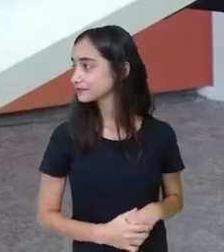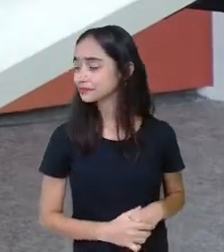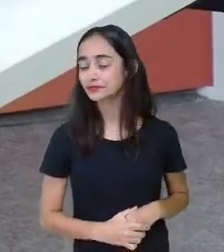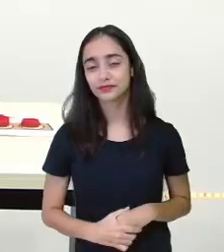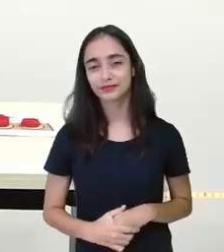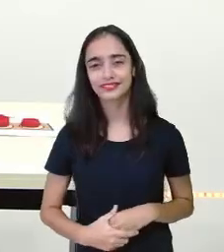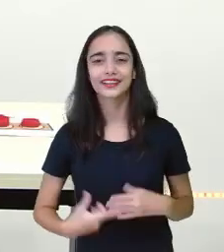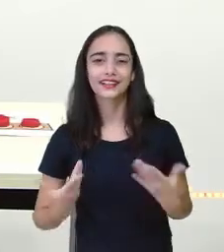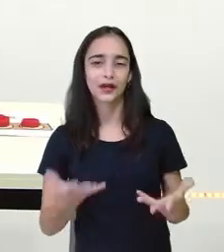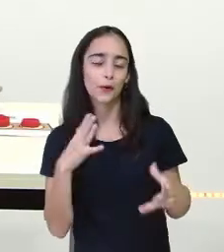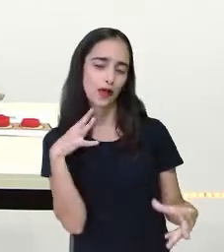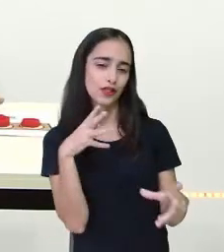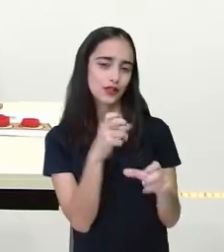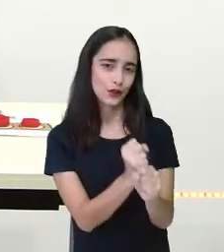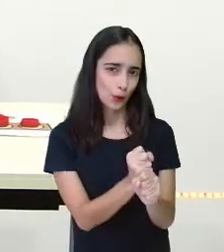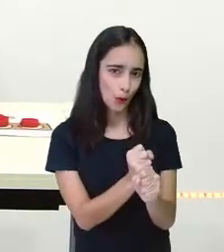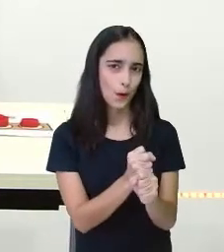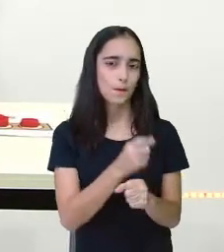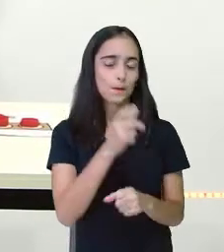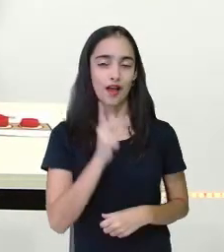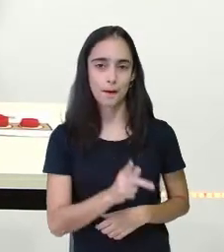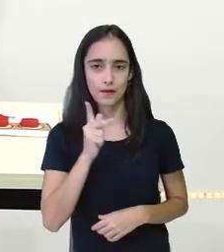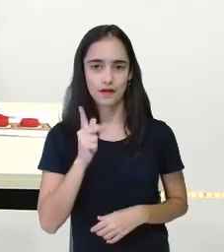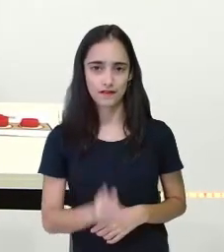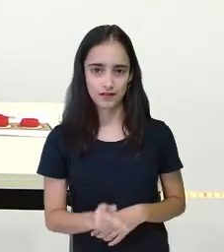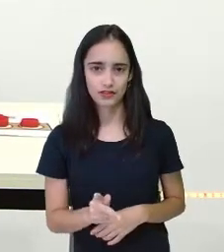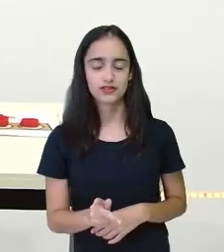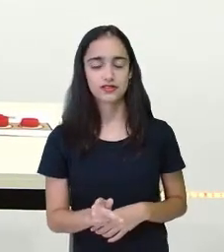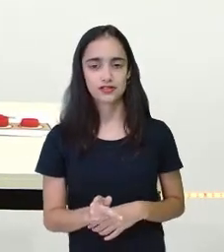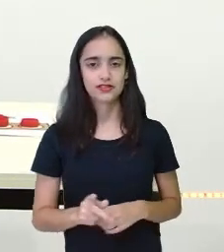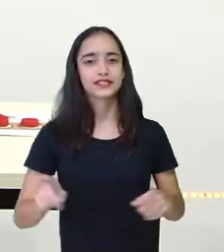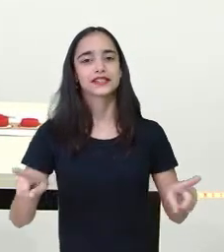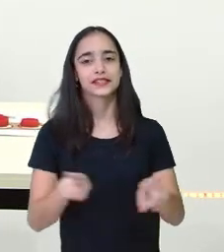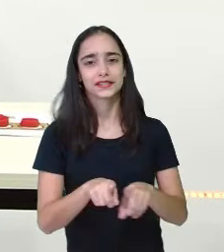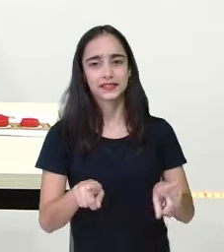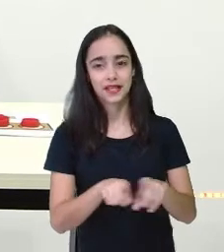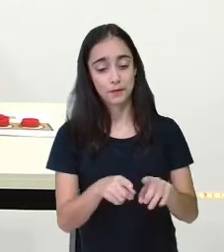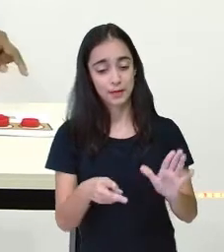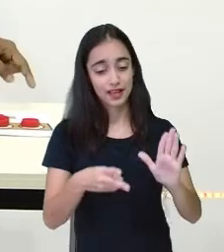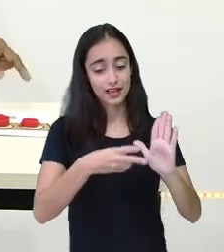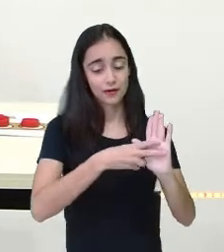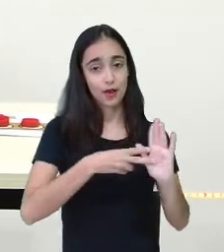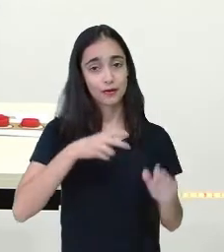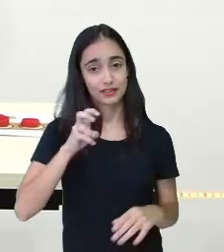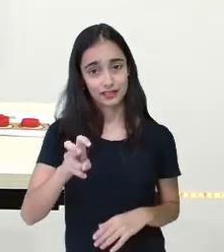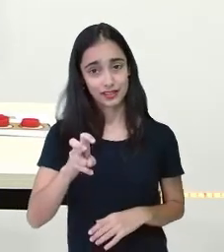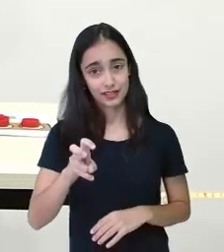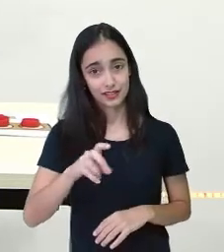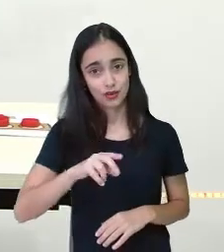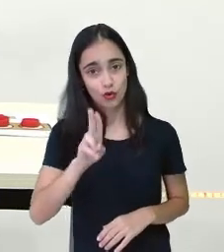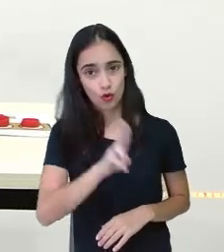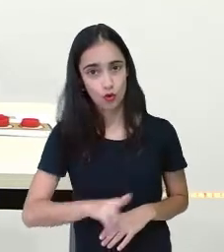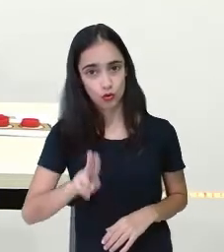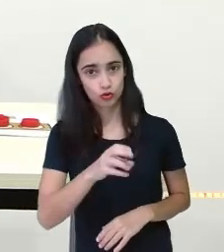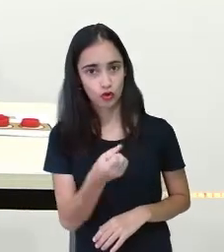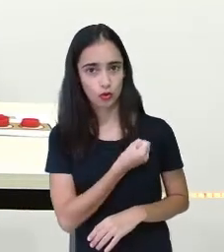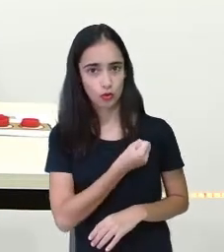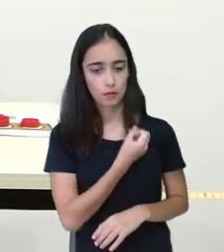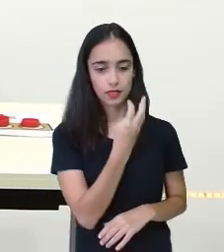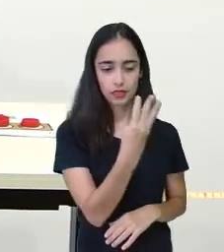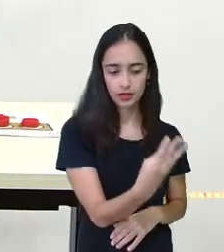soma da professora Elis também deu 5. Mas a soma dela foi 3 mais 5. Foram números diferentes